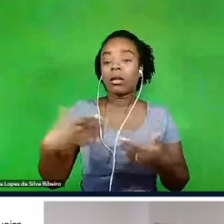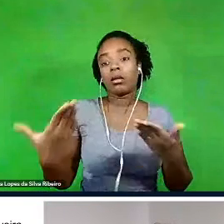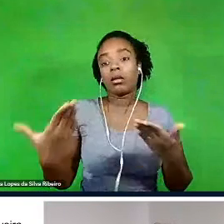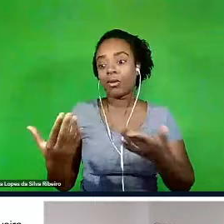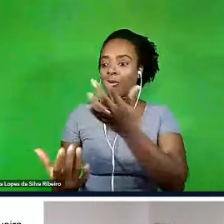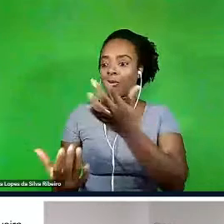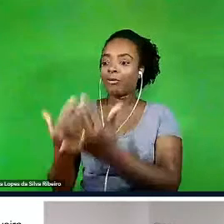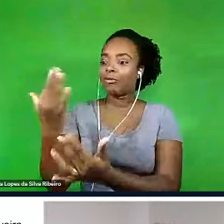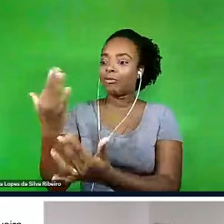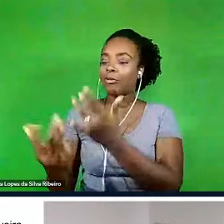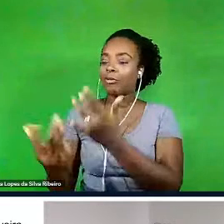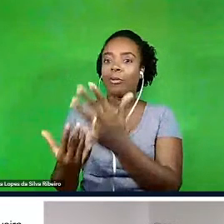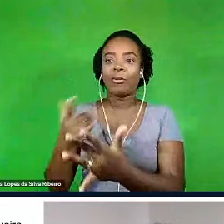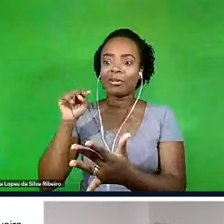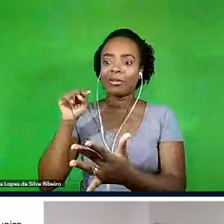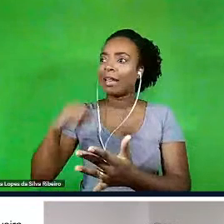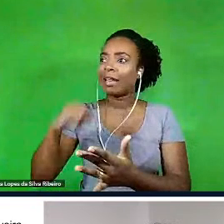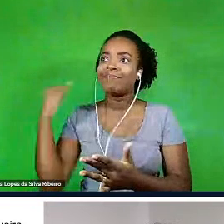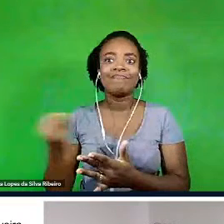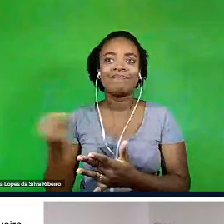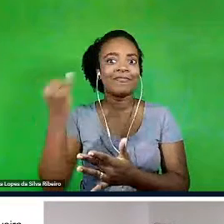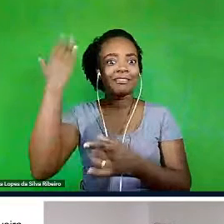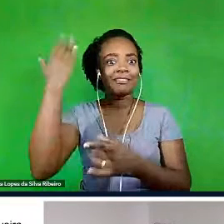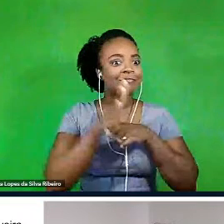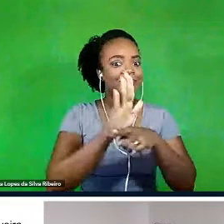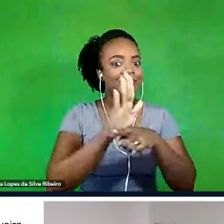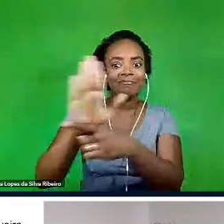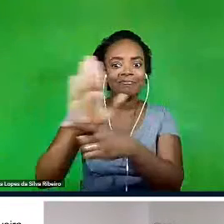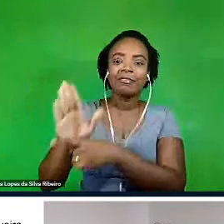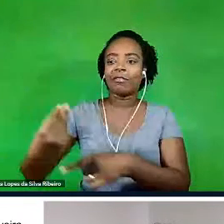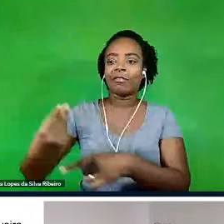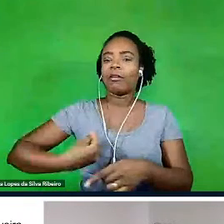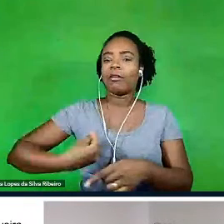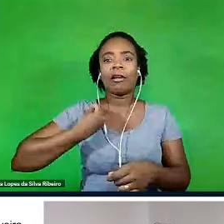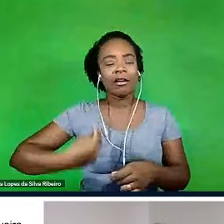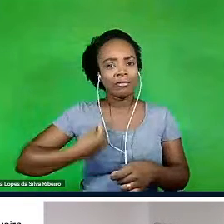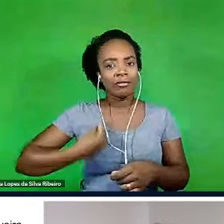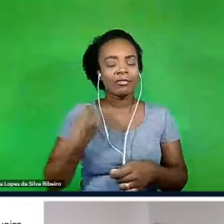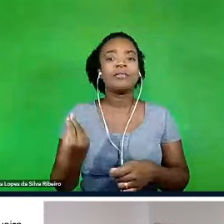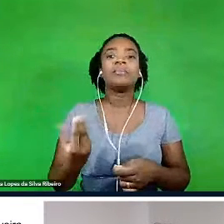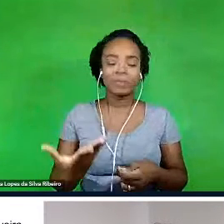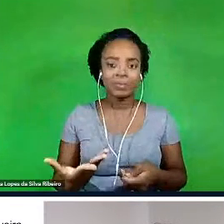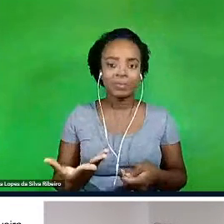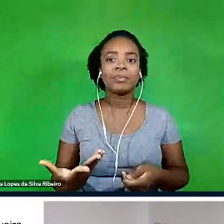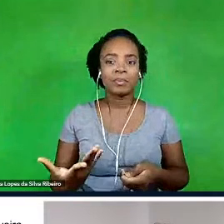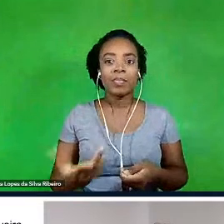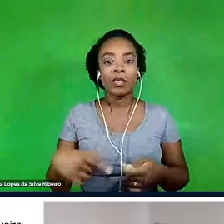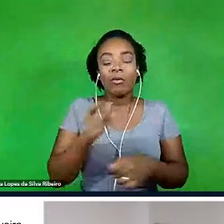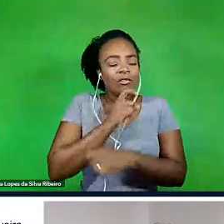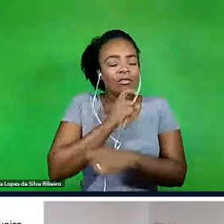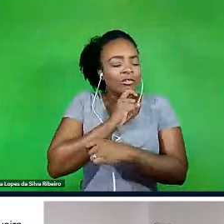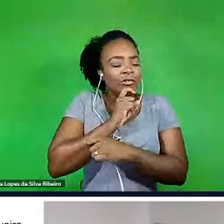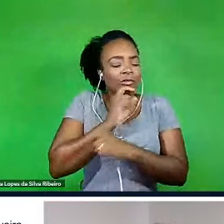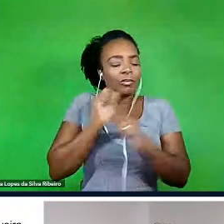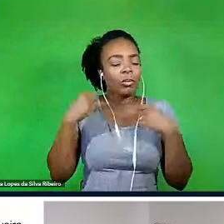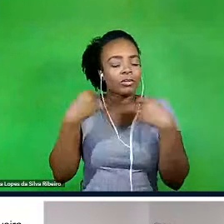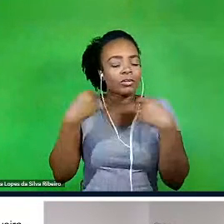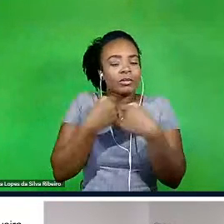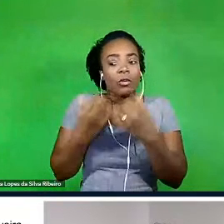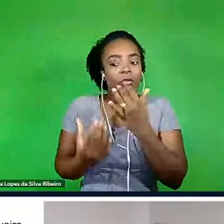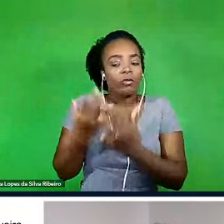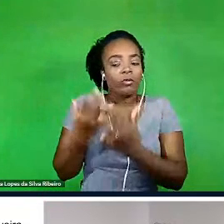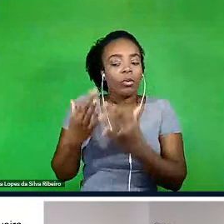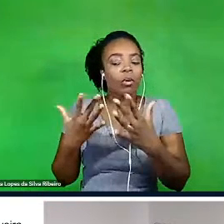é um elemento fundamental de sobrevivência, né? Para afastar esse frio. Então, esse